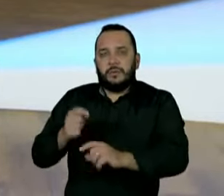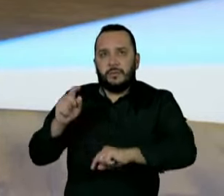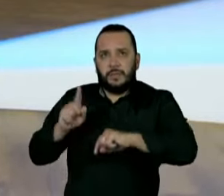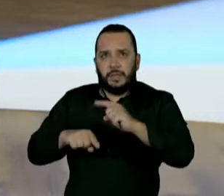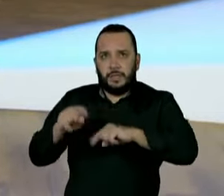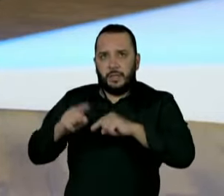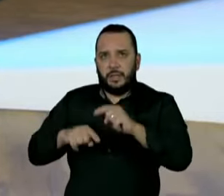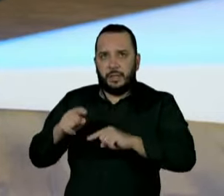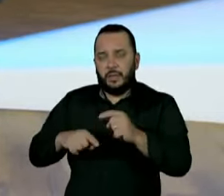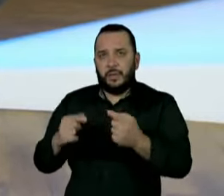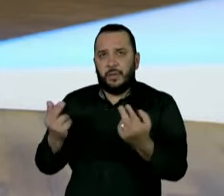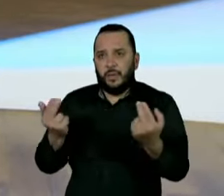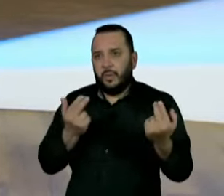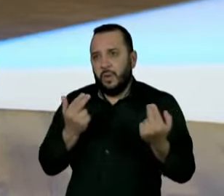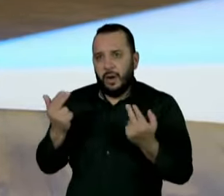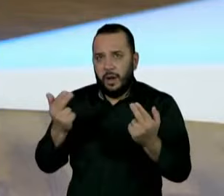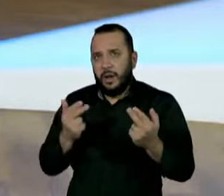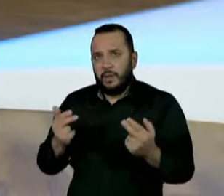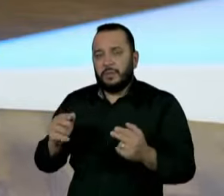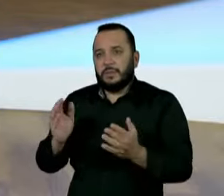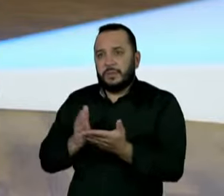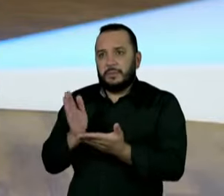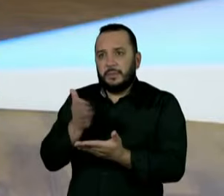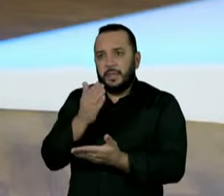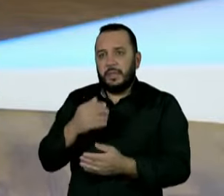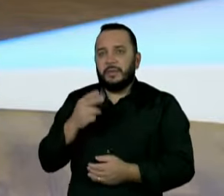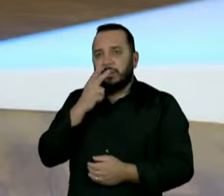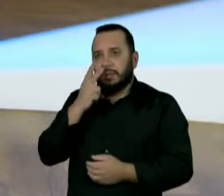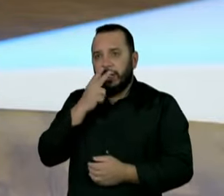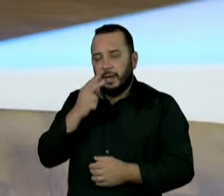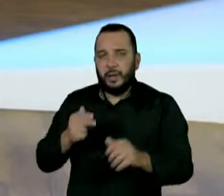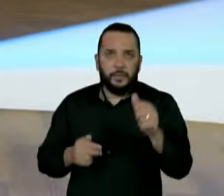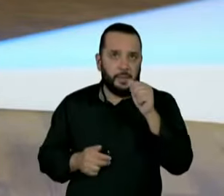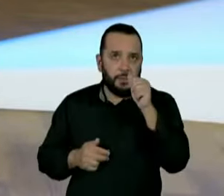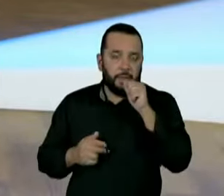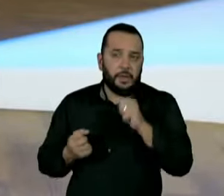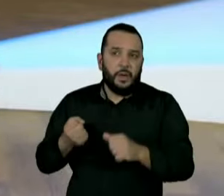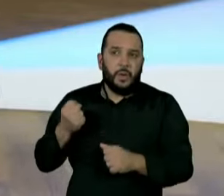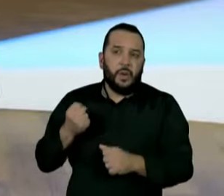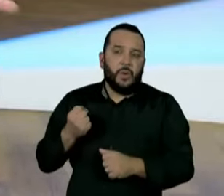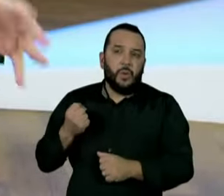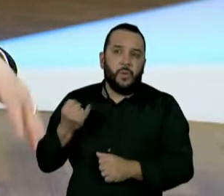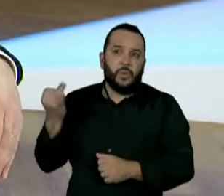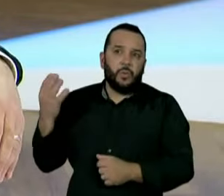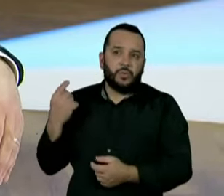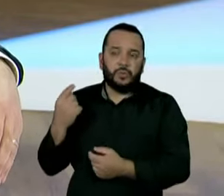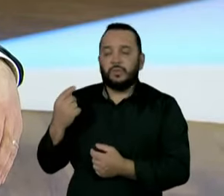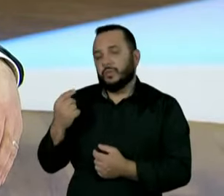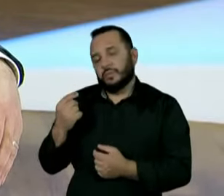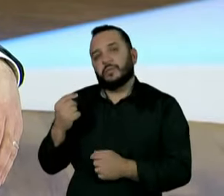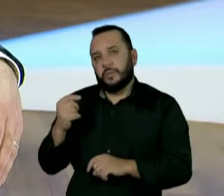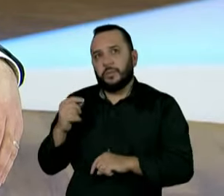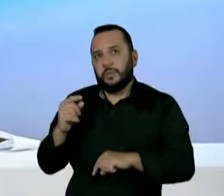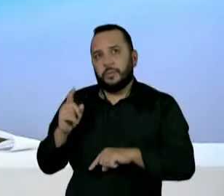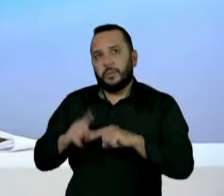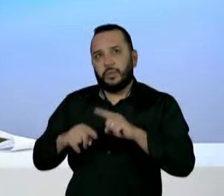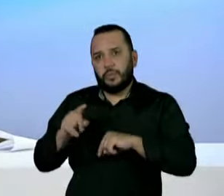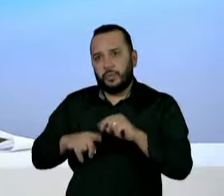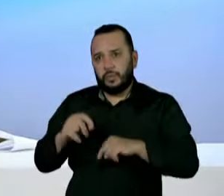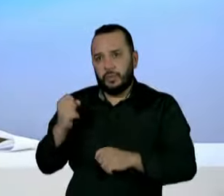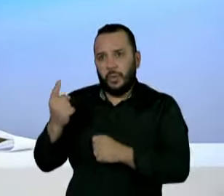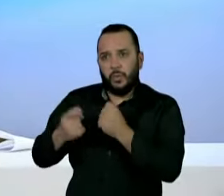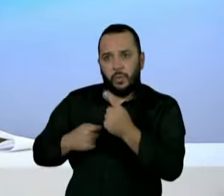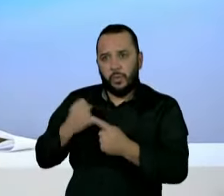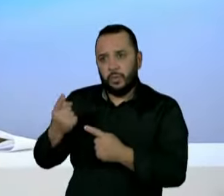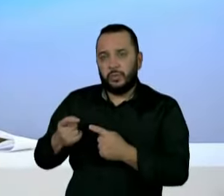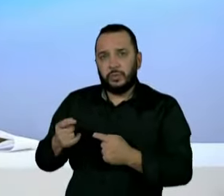sejam igualitários em toda a cadeia. Cimento, cigarro, bebida e alguns produtos que são iguais. Combustível. A sua equipe mediu qual seria